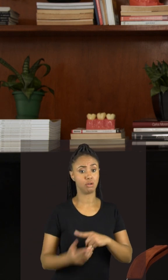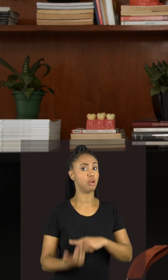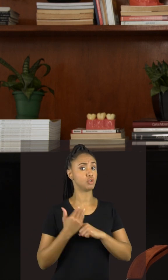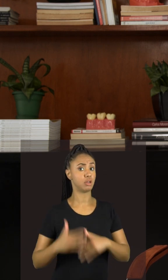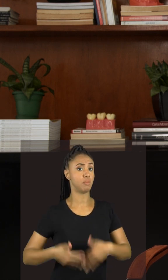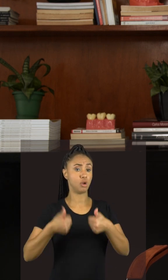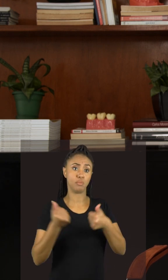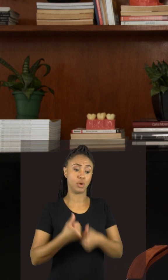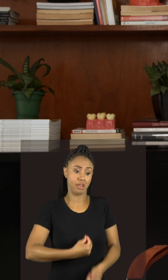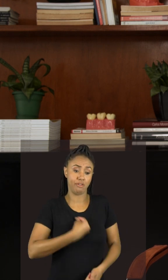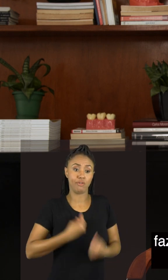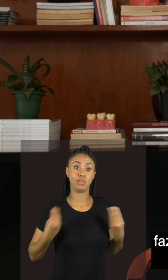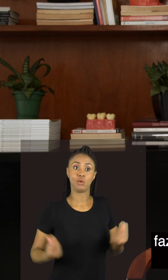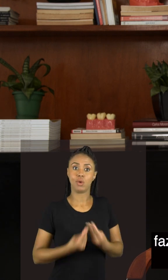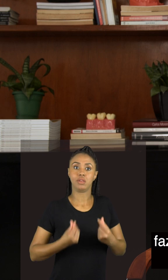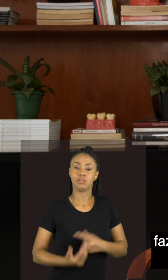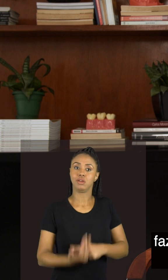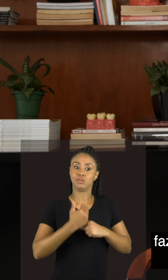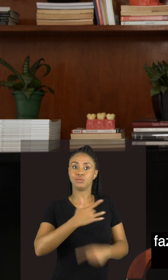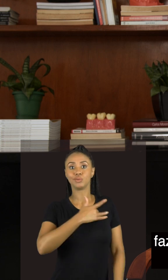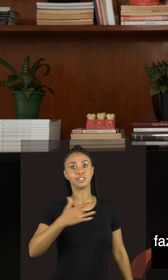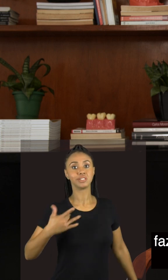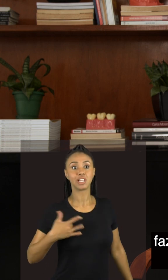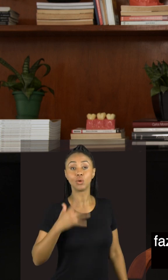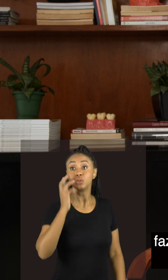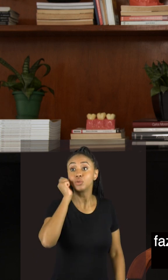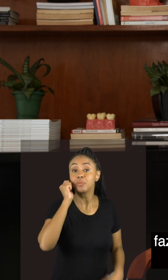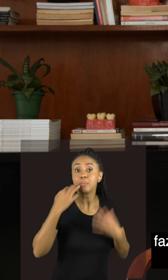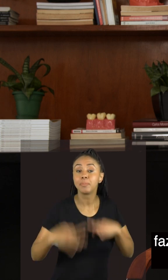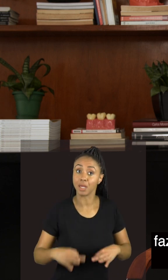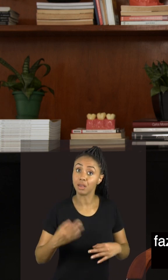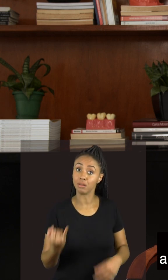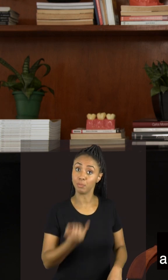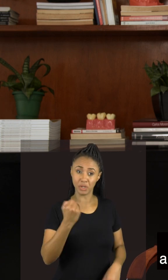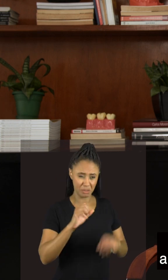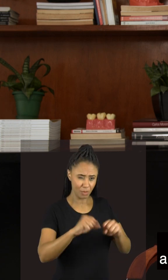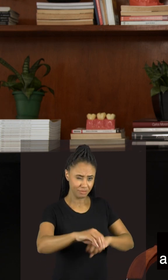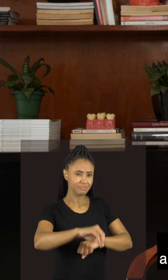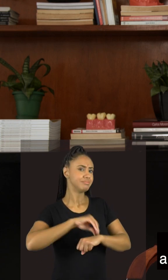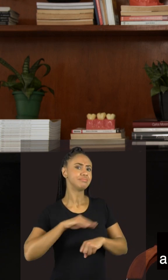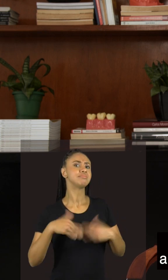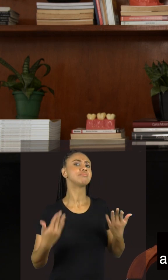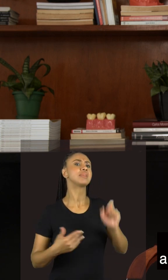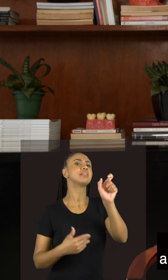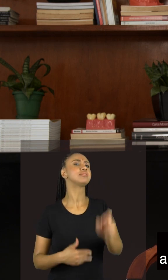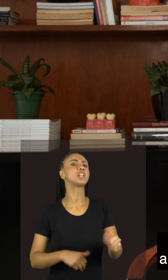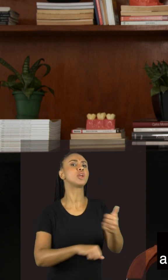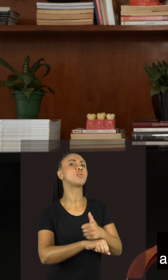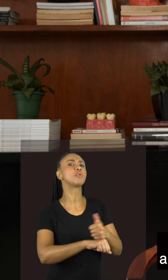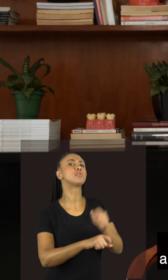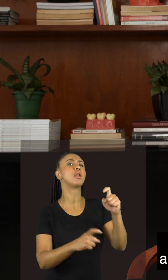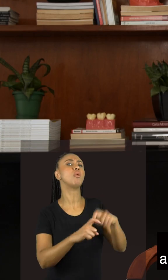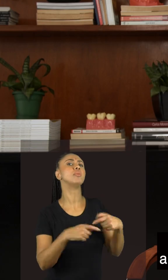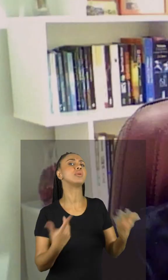é uma qualidade de vida muito grande, fez muito bem para a nossa saúde dormir bem, né? Você pode ajudar a gente